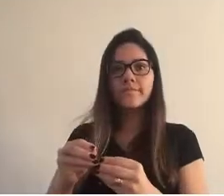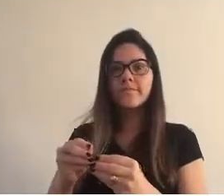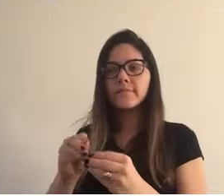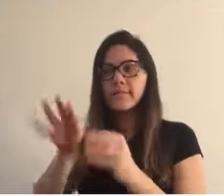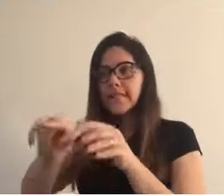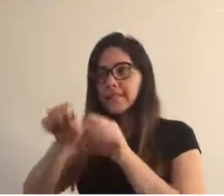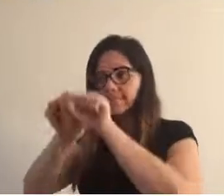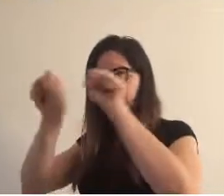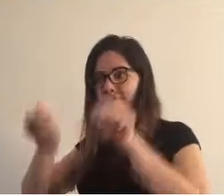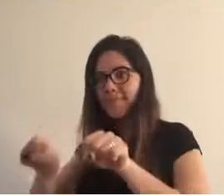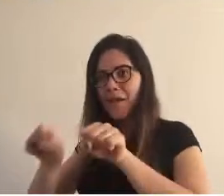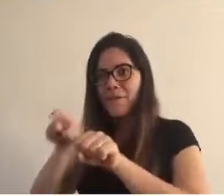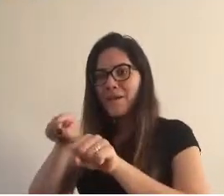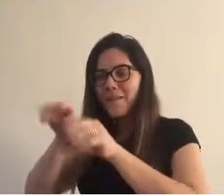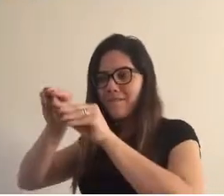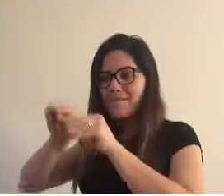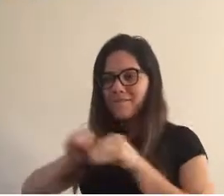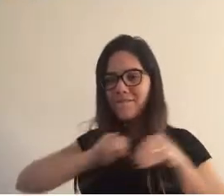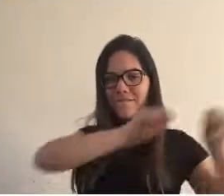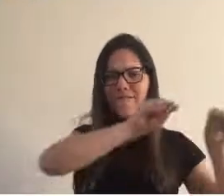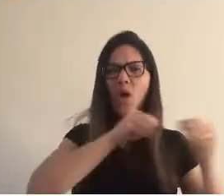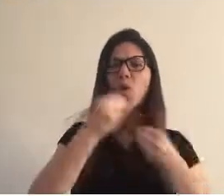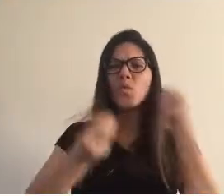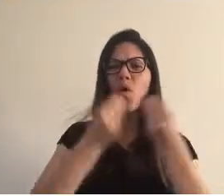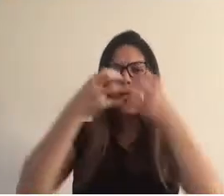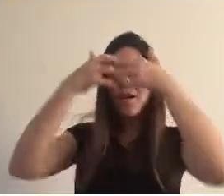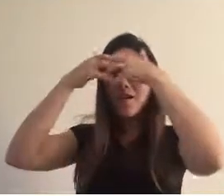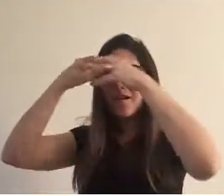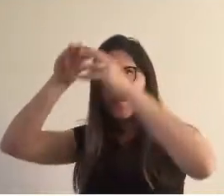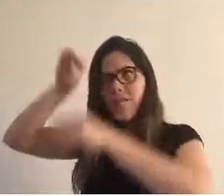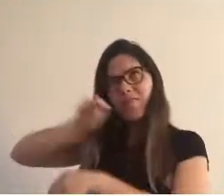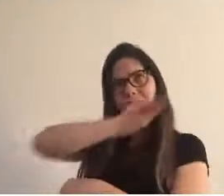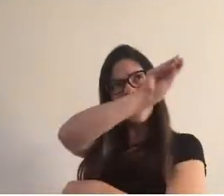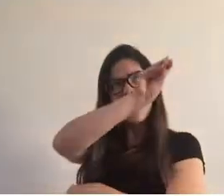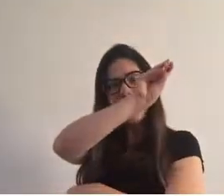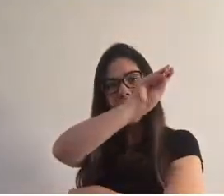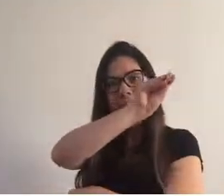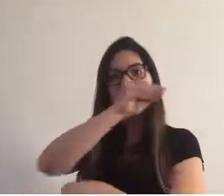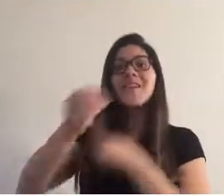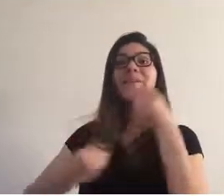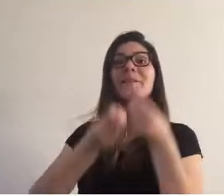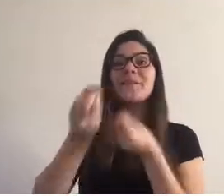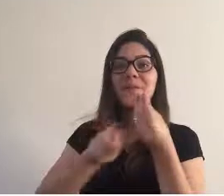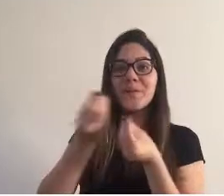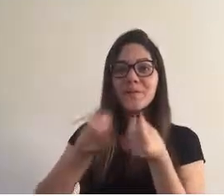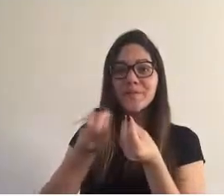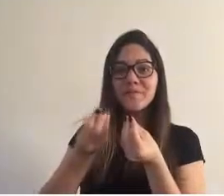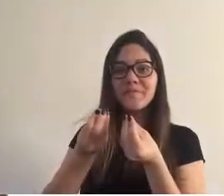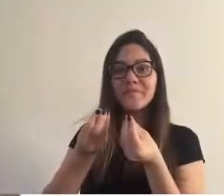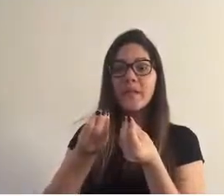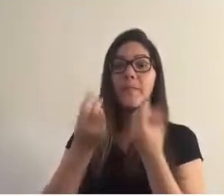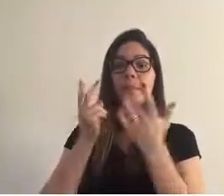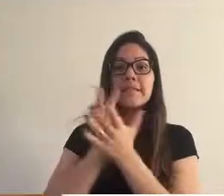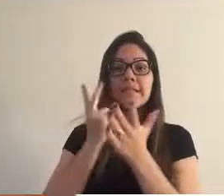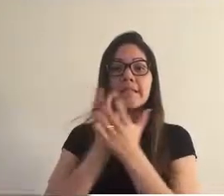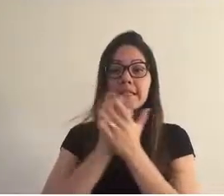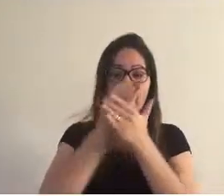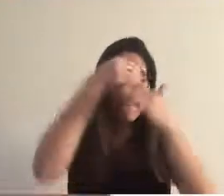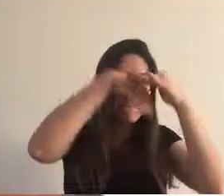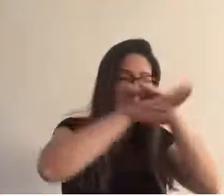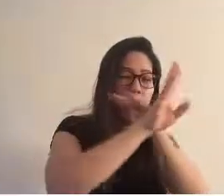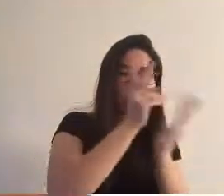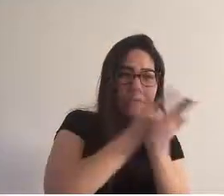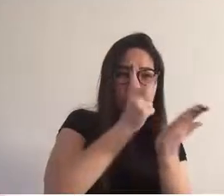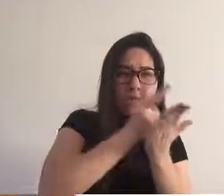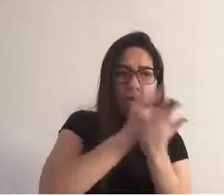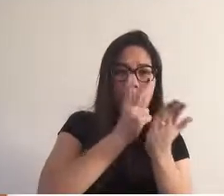do sistema límbico para o córtex. Mas como isso é feito? Uma informação só será armazenada de maneira permanente